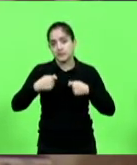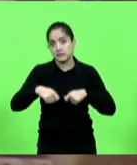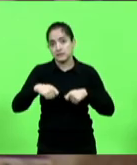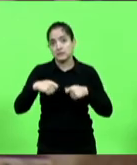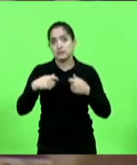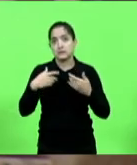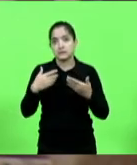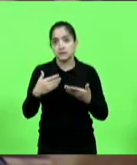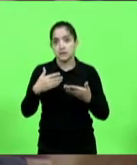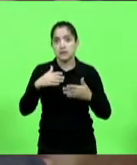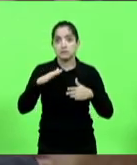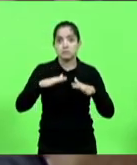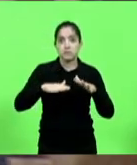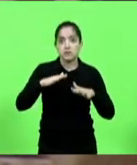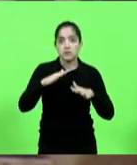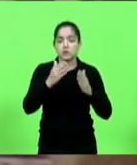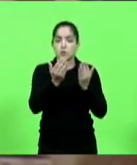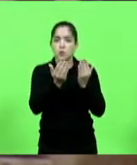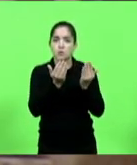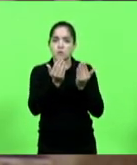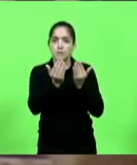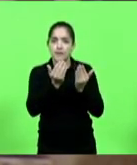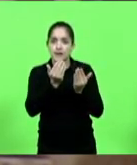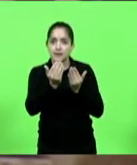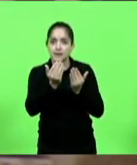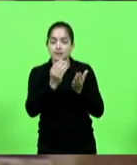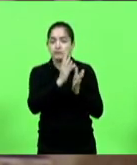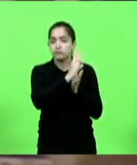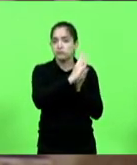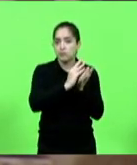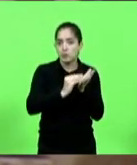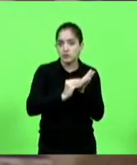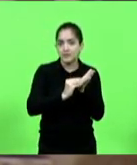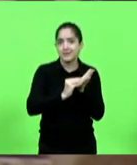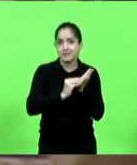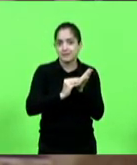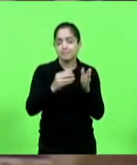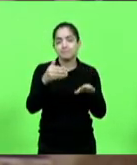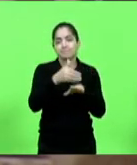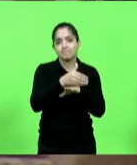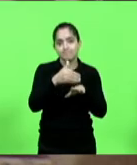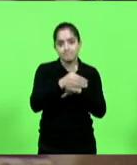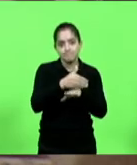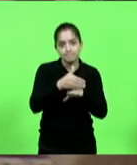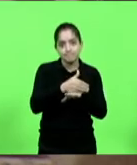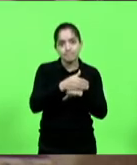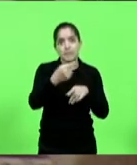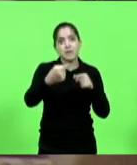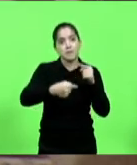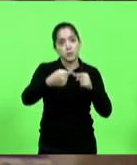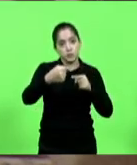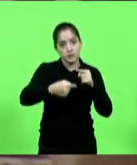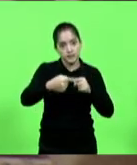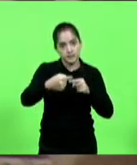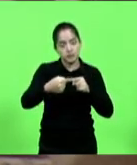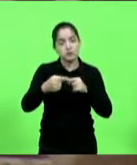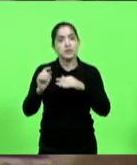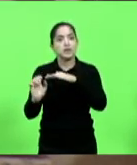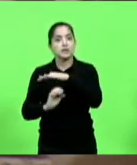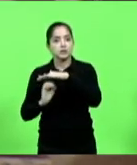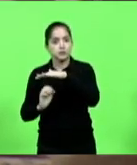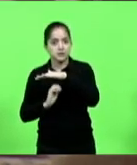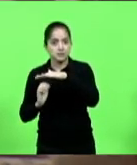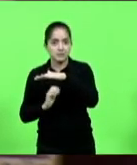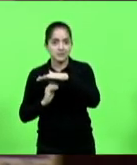gente pode fazer comparação do modelo da participação, tanto da política quanto dos empresários dentro da